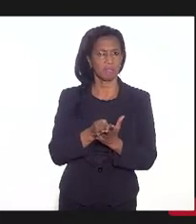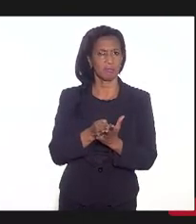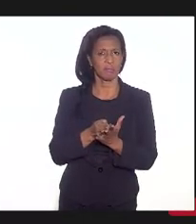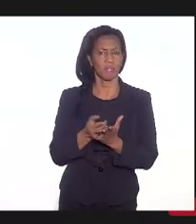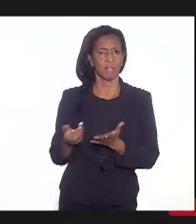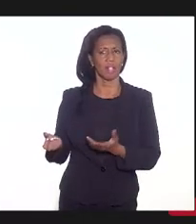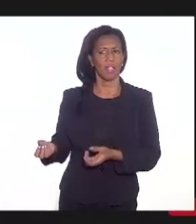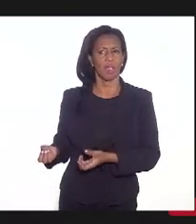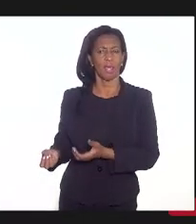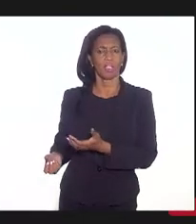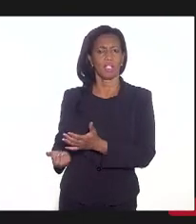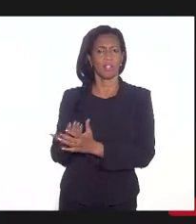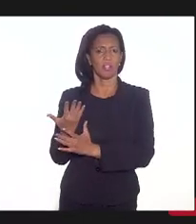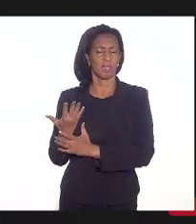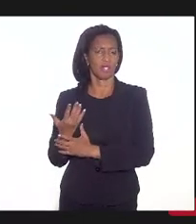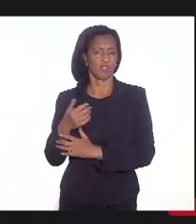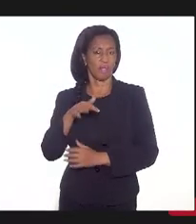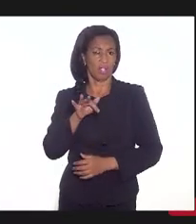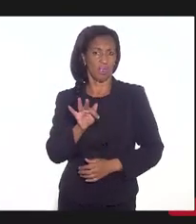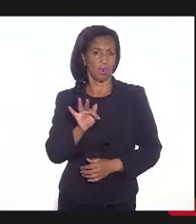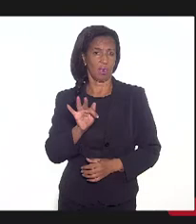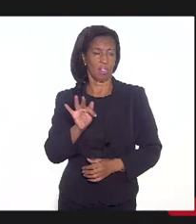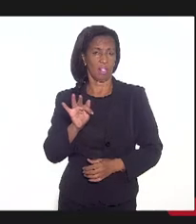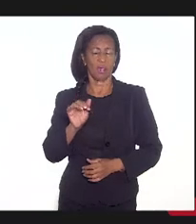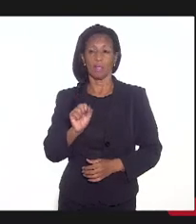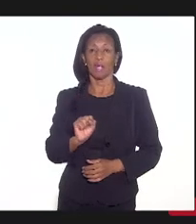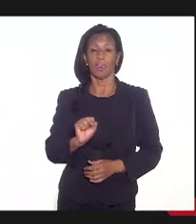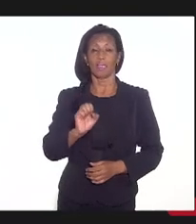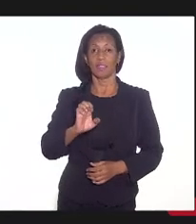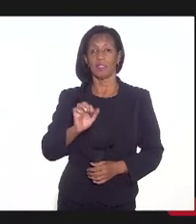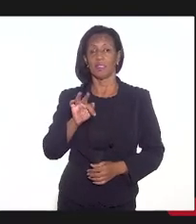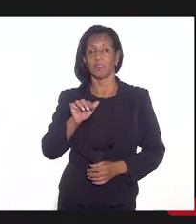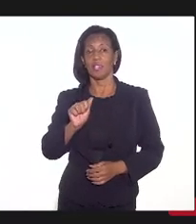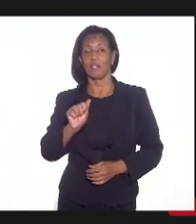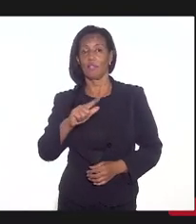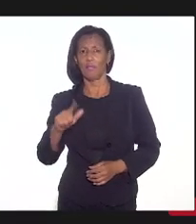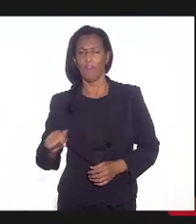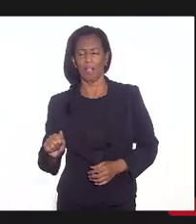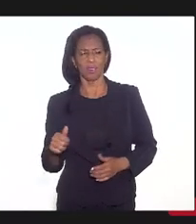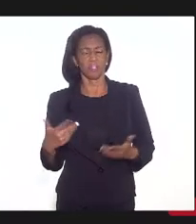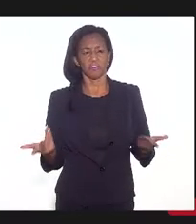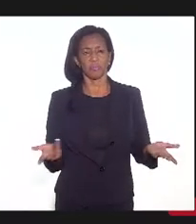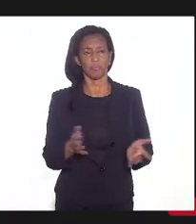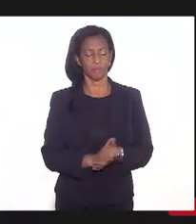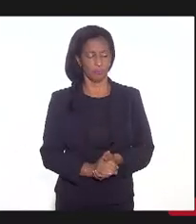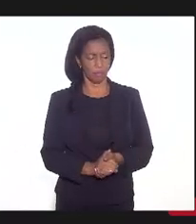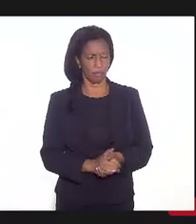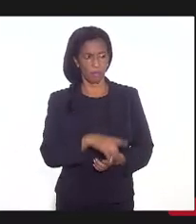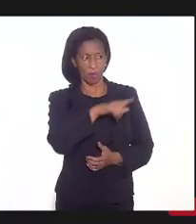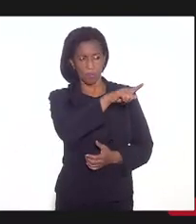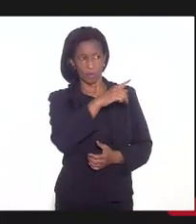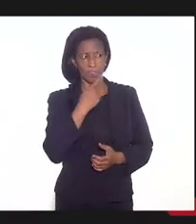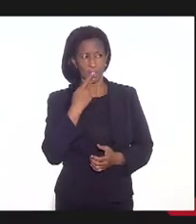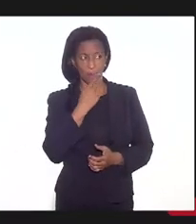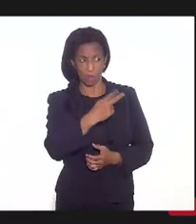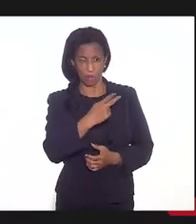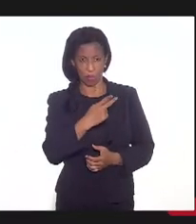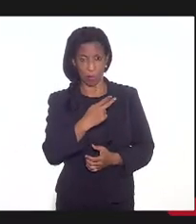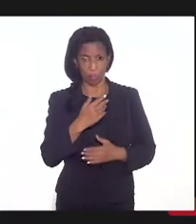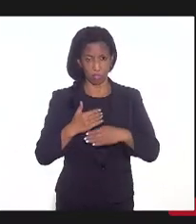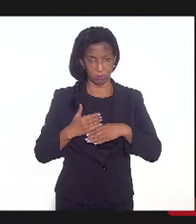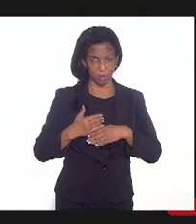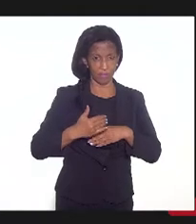e iniciativa privada da CEDAI, etc. Você acabou de dizer a palavra-chave daqui para frente,